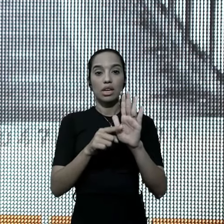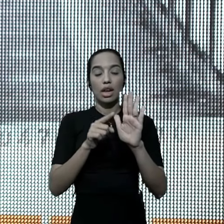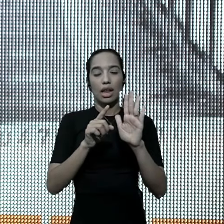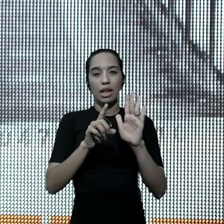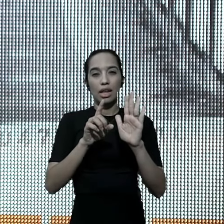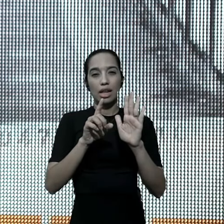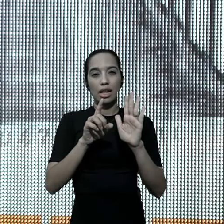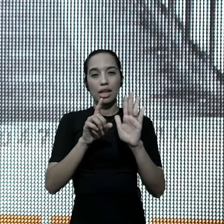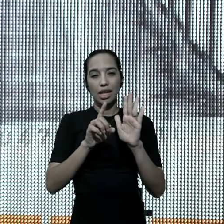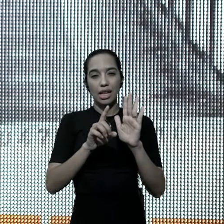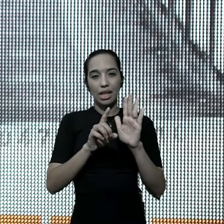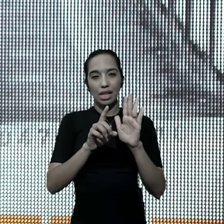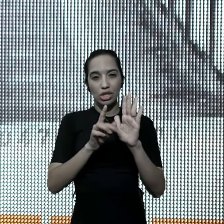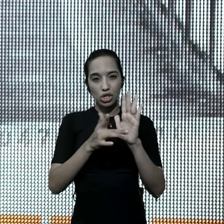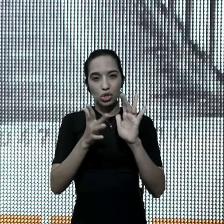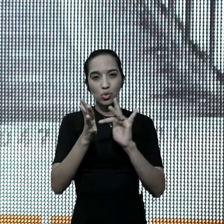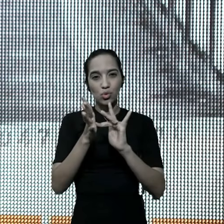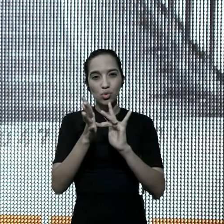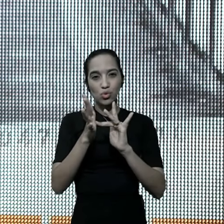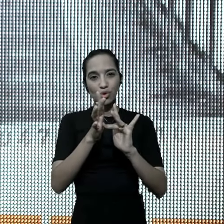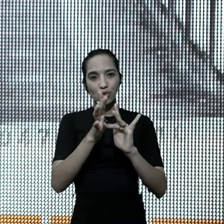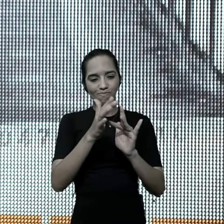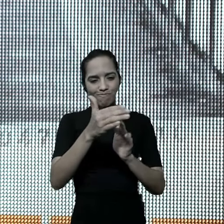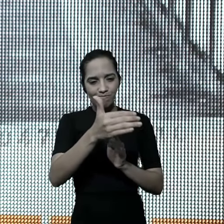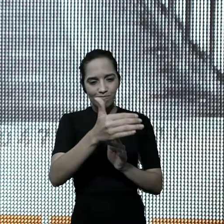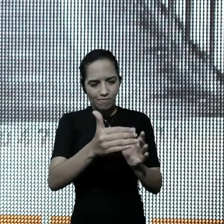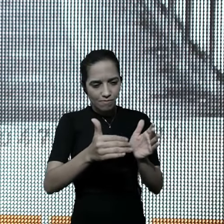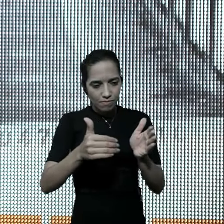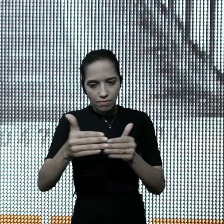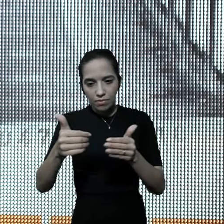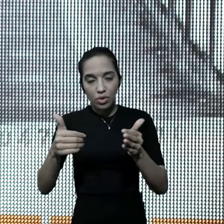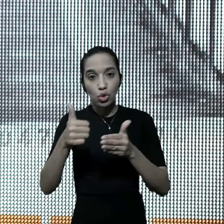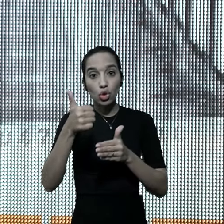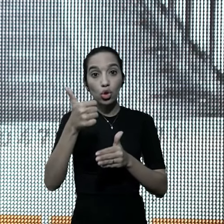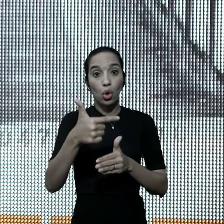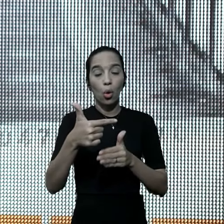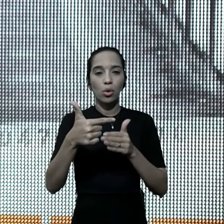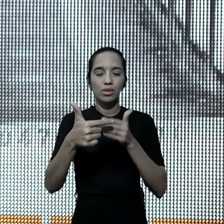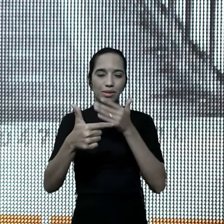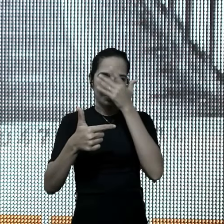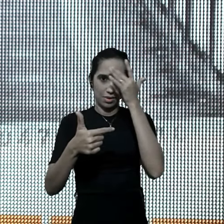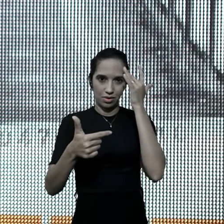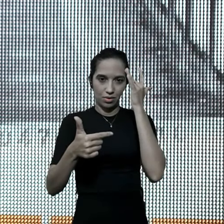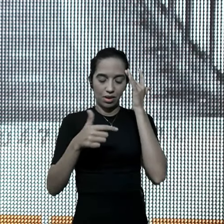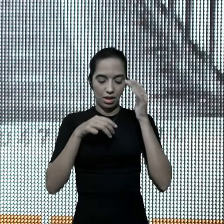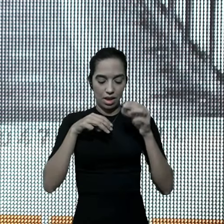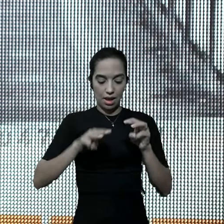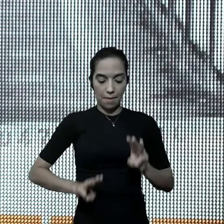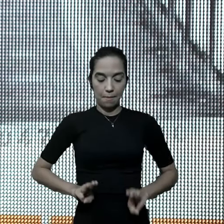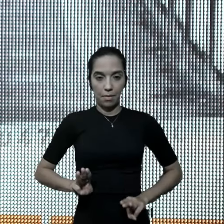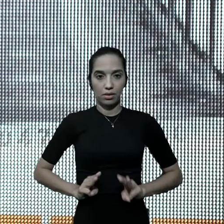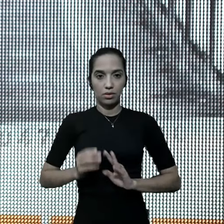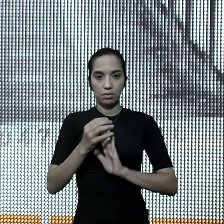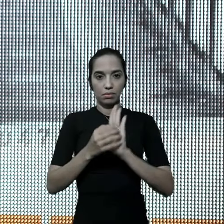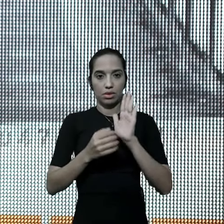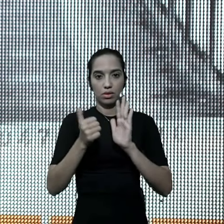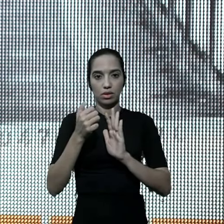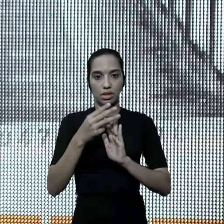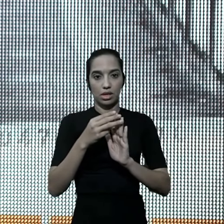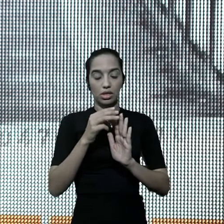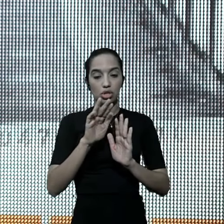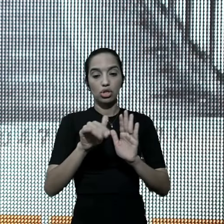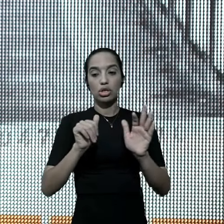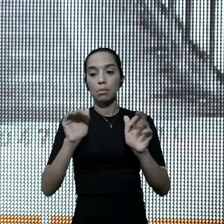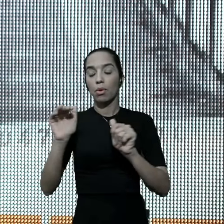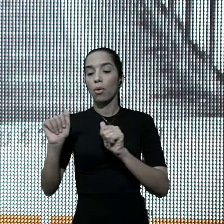homens, discípulos, amados, e a Bíblia, nos conta, que, em Marcos 13, 13, que Jesus subiu ao monte, chamou os